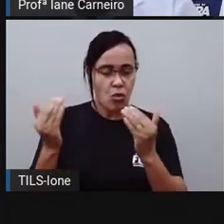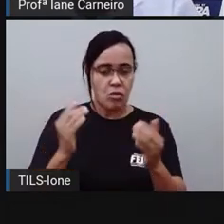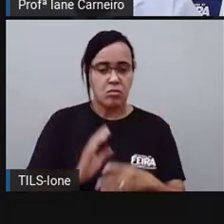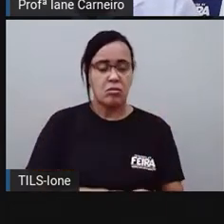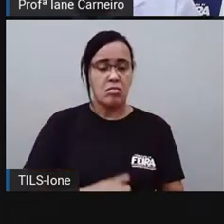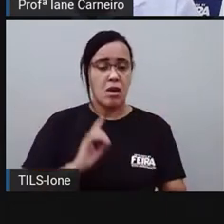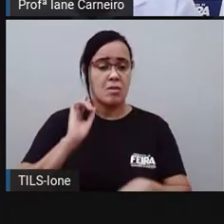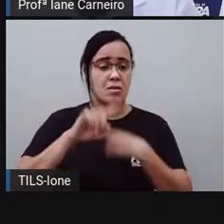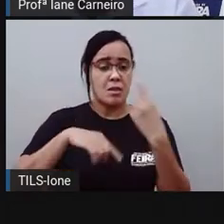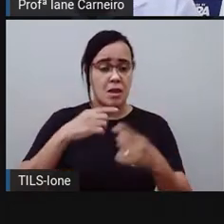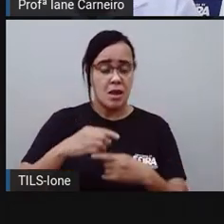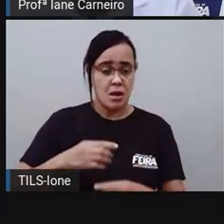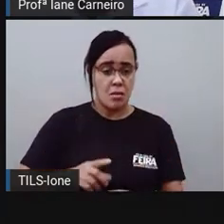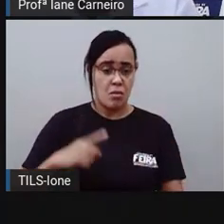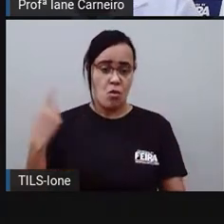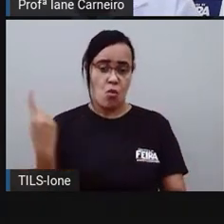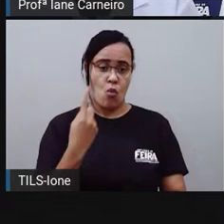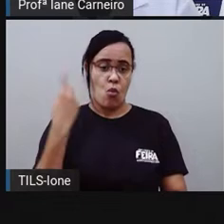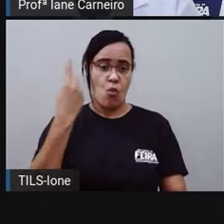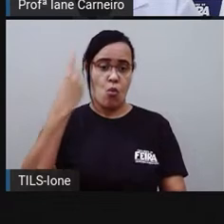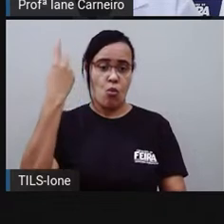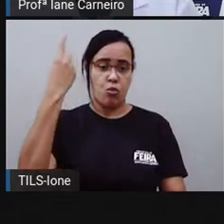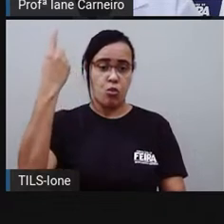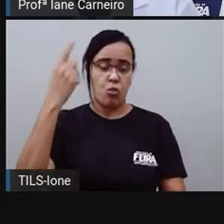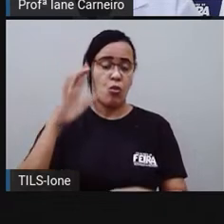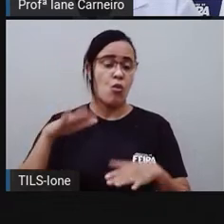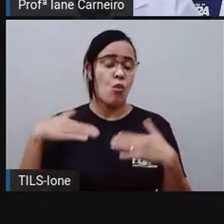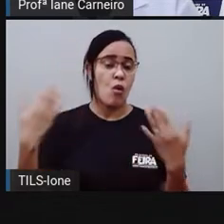alto depois do coelho? A Pró vai colocar ele lá, ó.